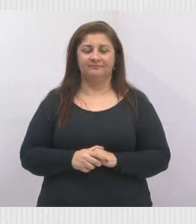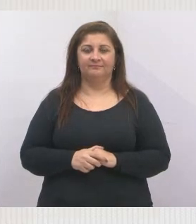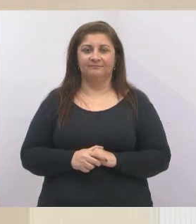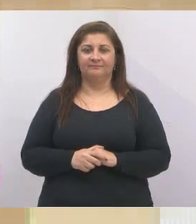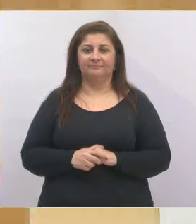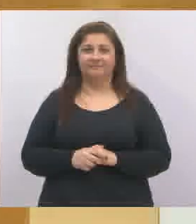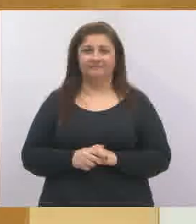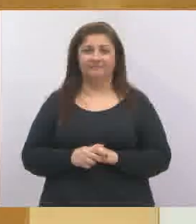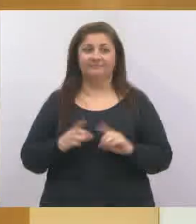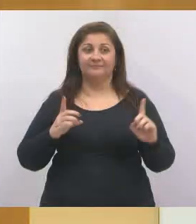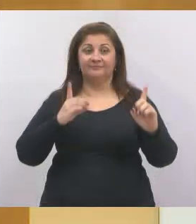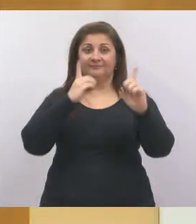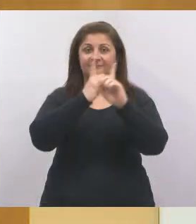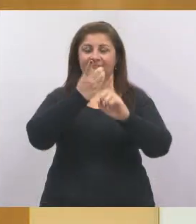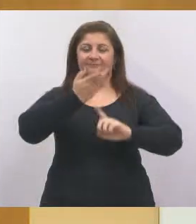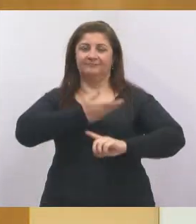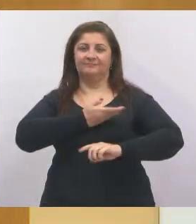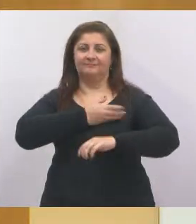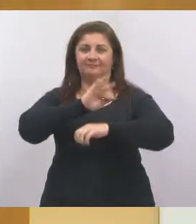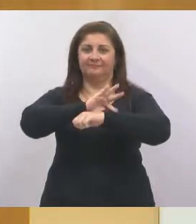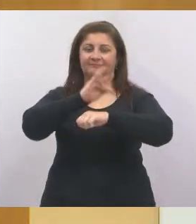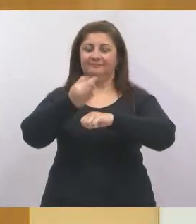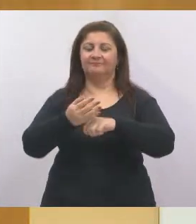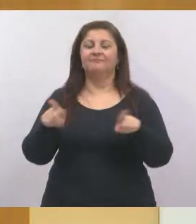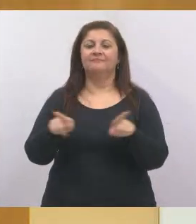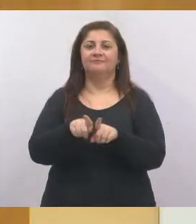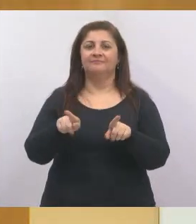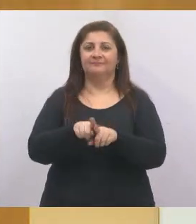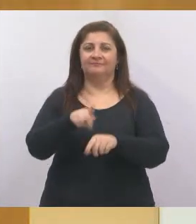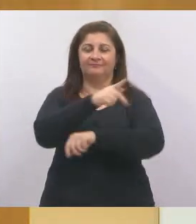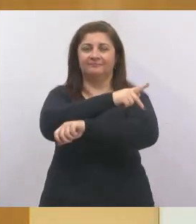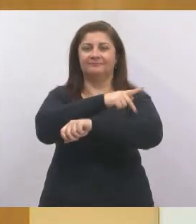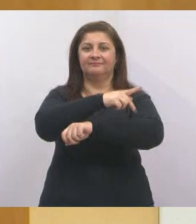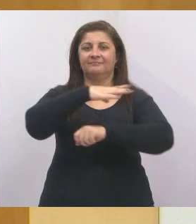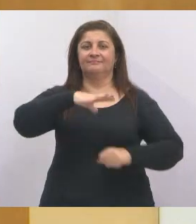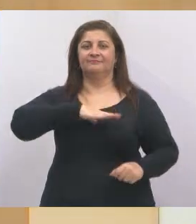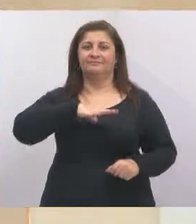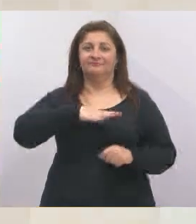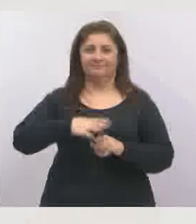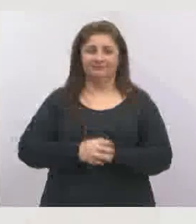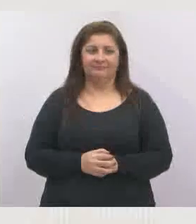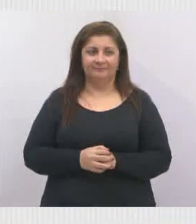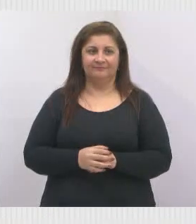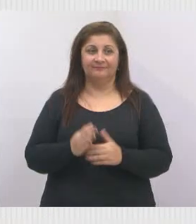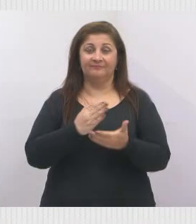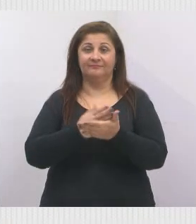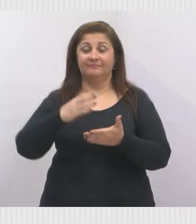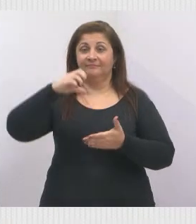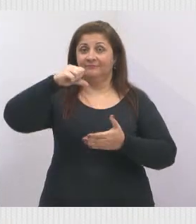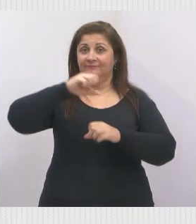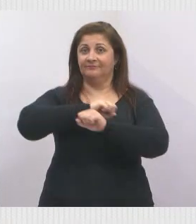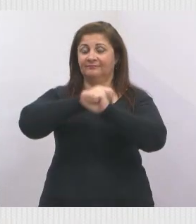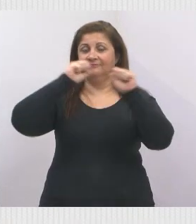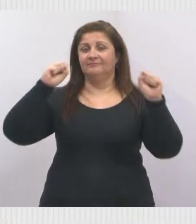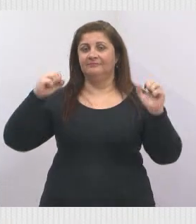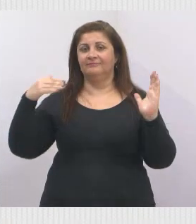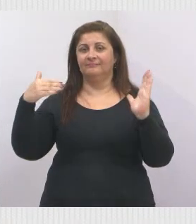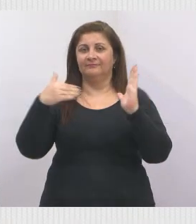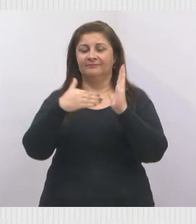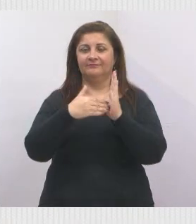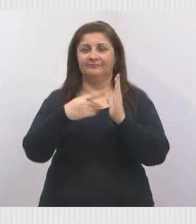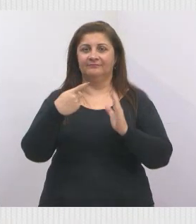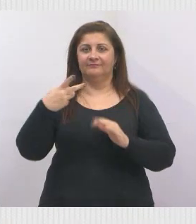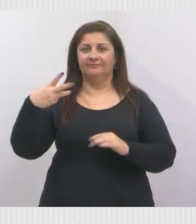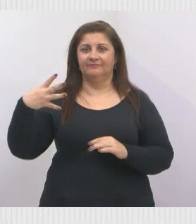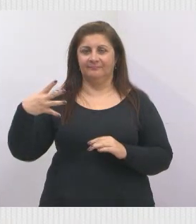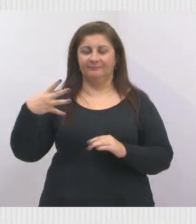Fusca. Será lá no Parque da Cidade também, das 9 da manhã até as 14